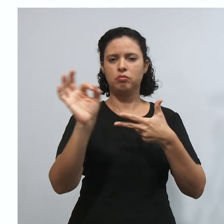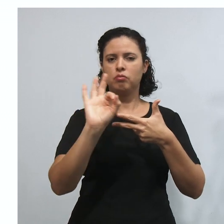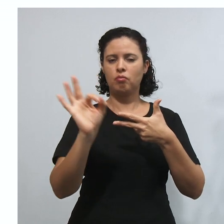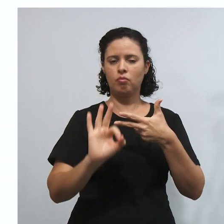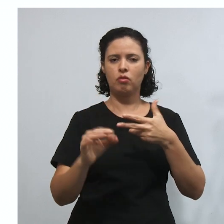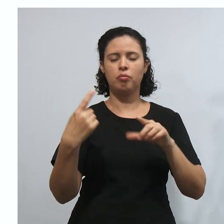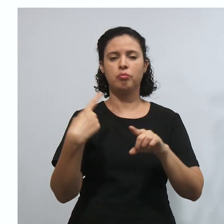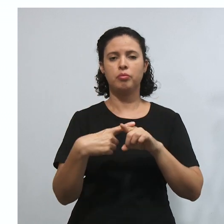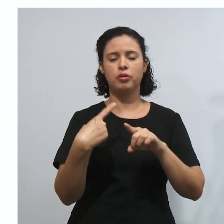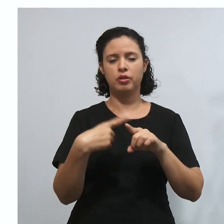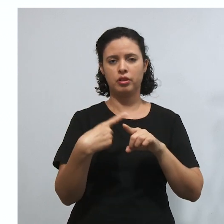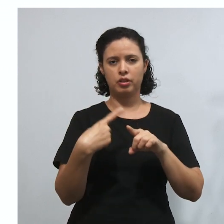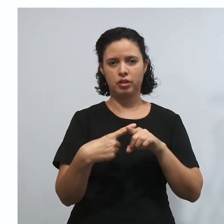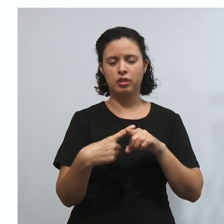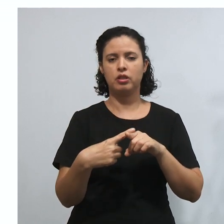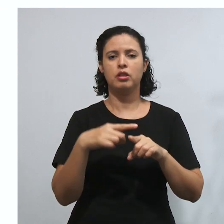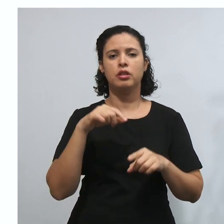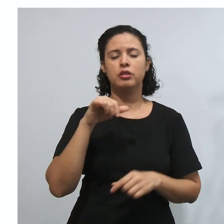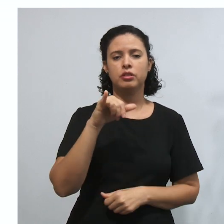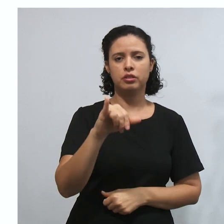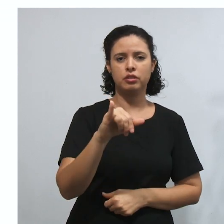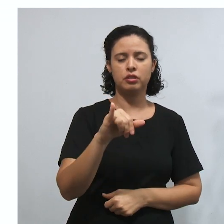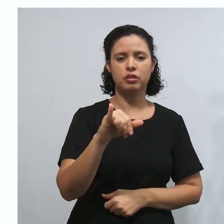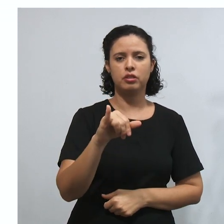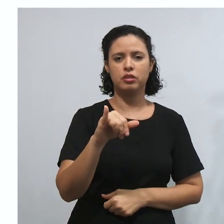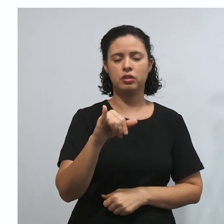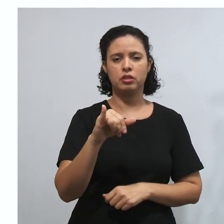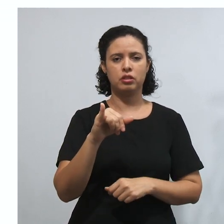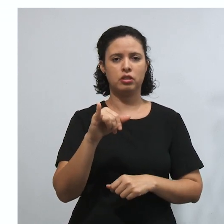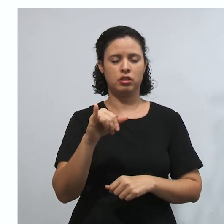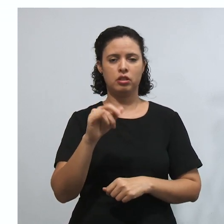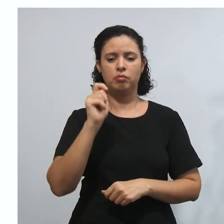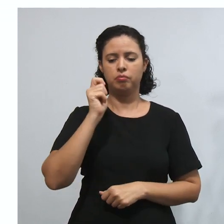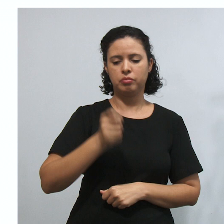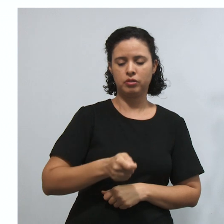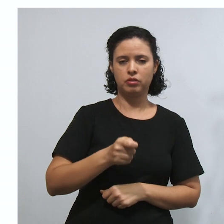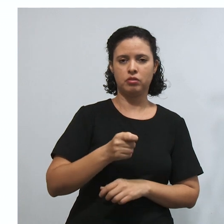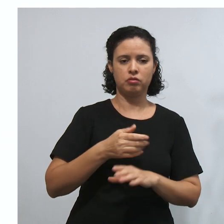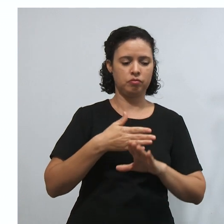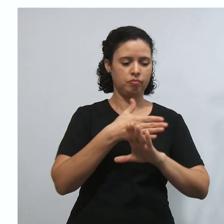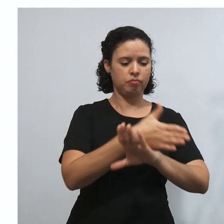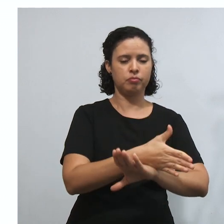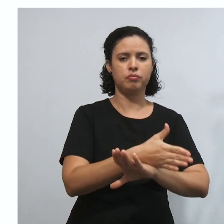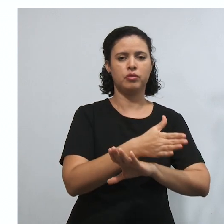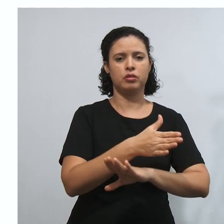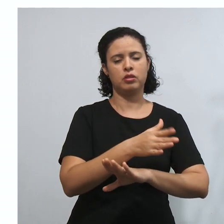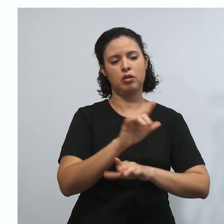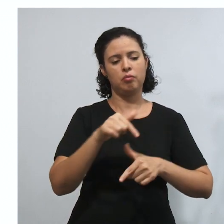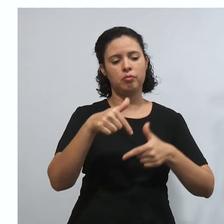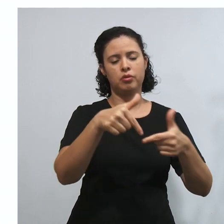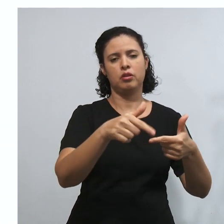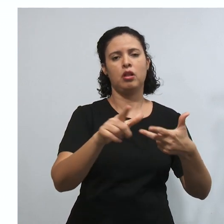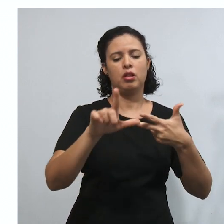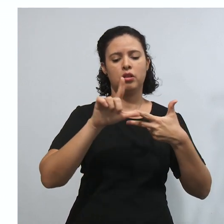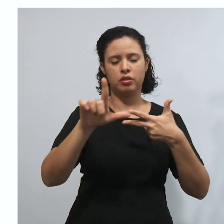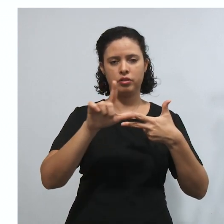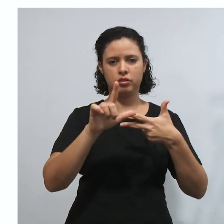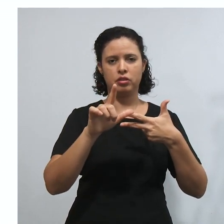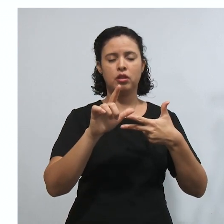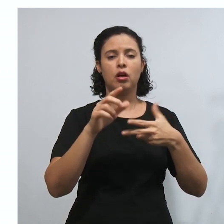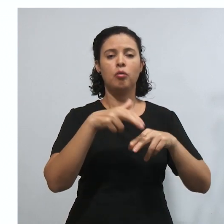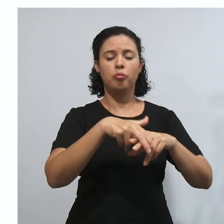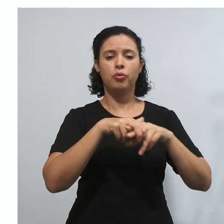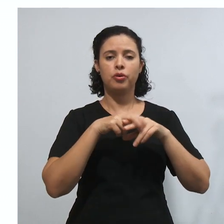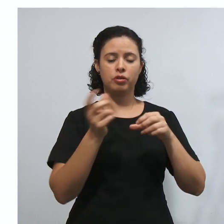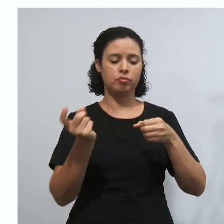as leis, o STF estaria aqui, invadindo a esfera do poder legislativo, portanto, não vincula o próprio